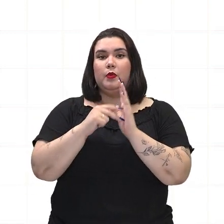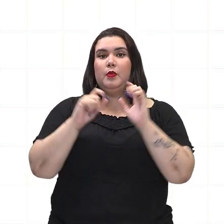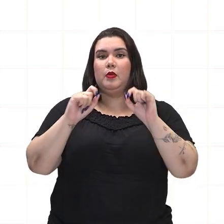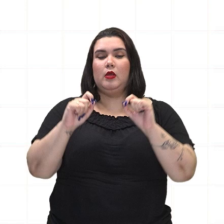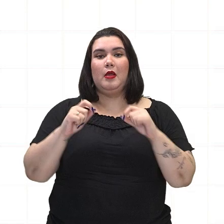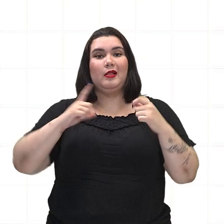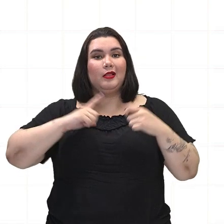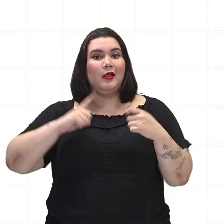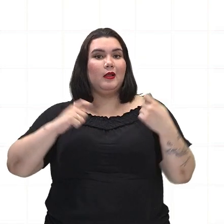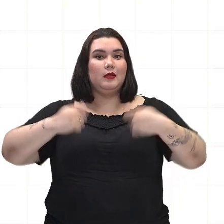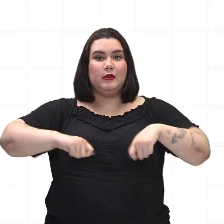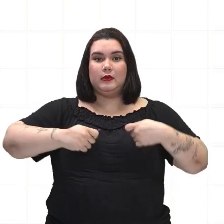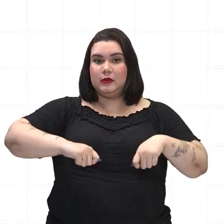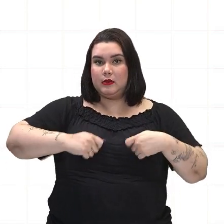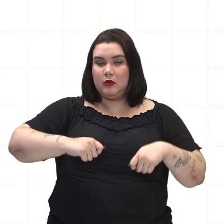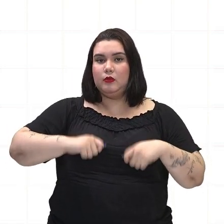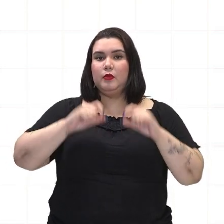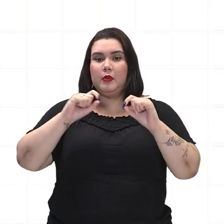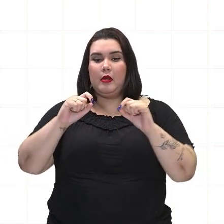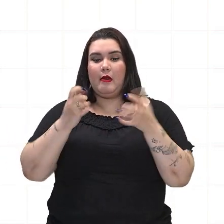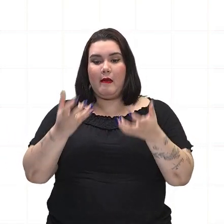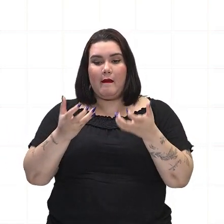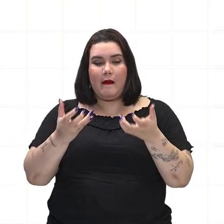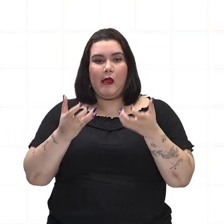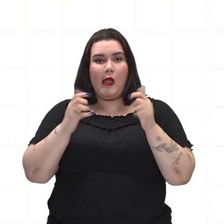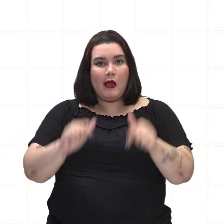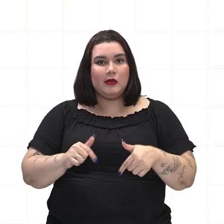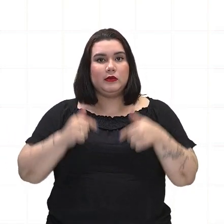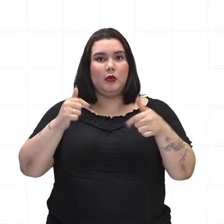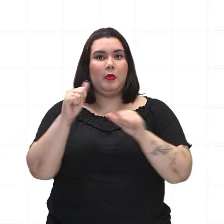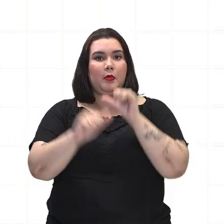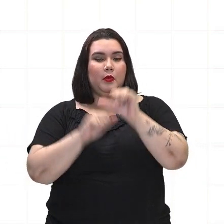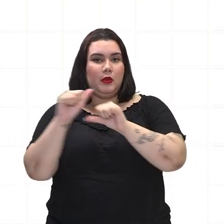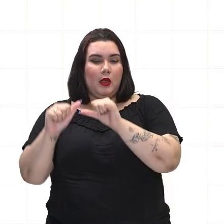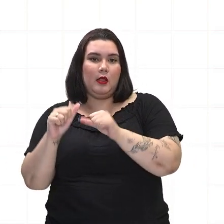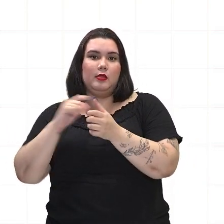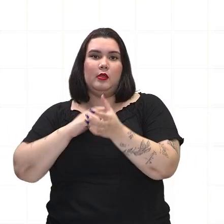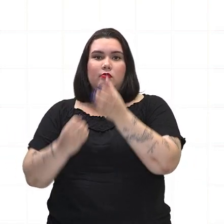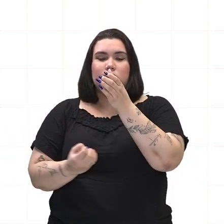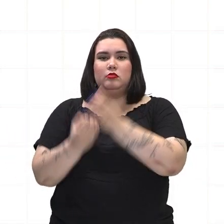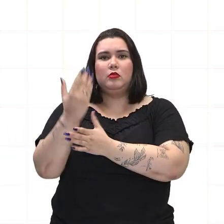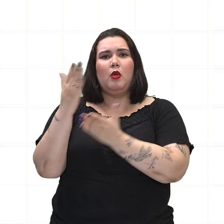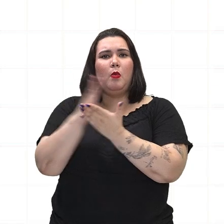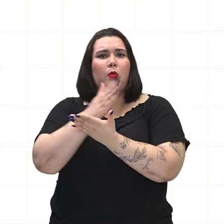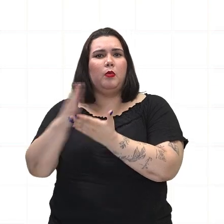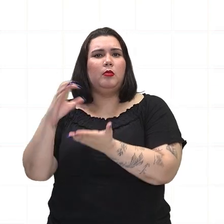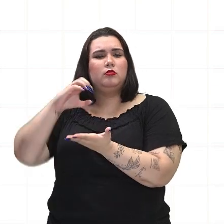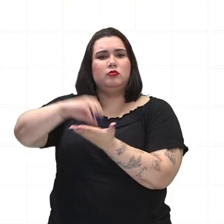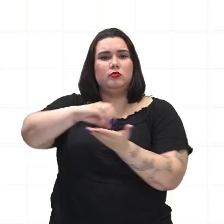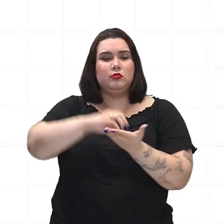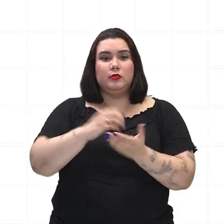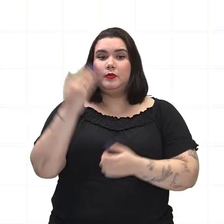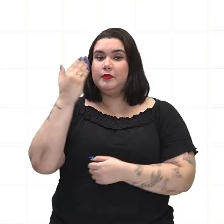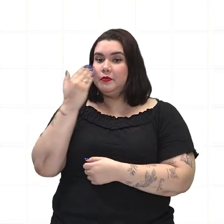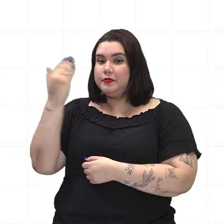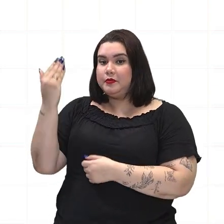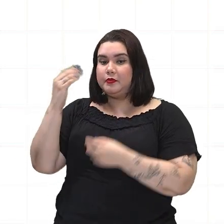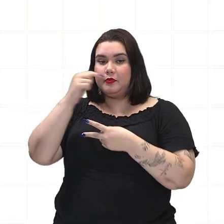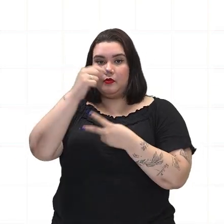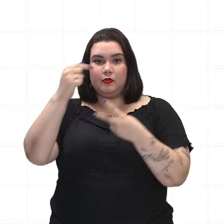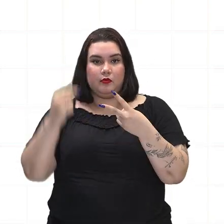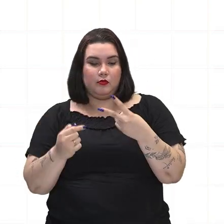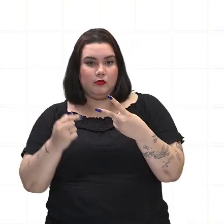necessidade, de busca por reconhecimento, que surgem algumas instituições como as que nós vamos ver na